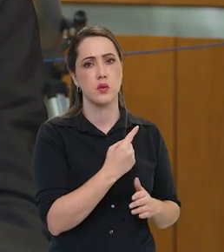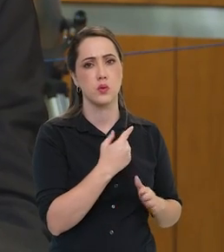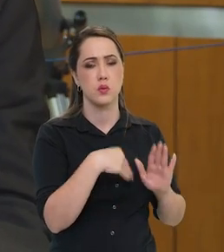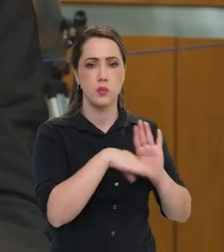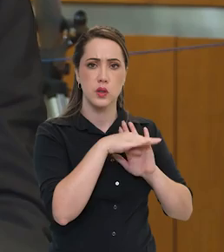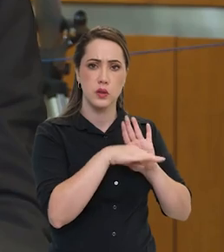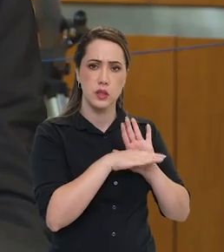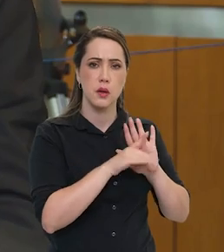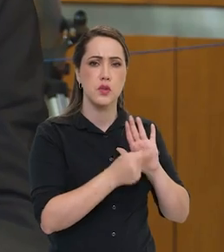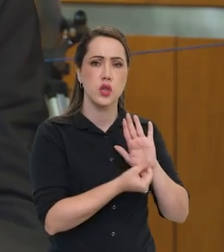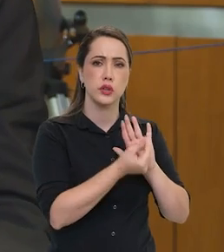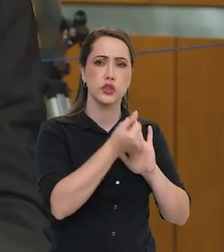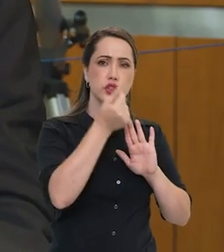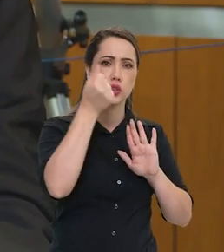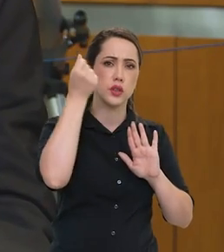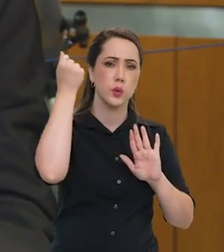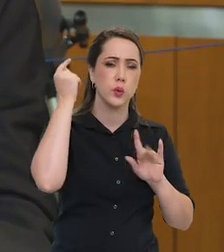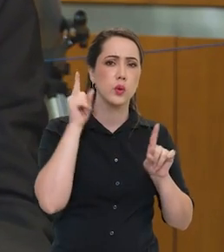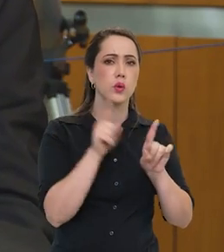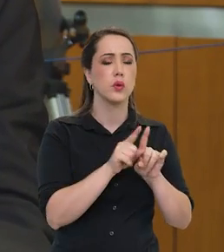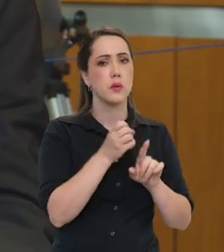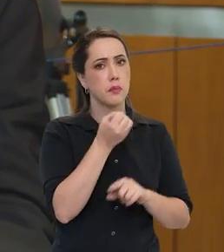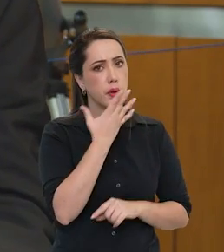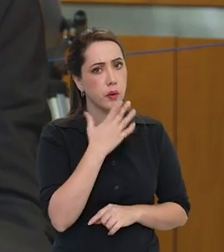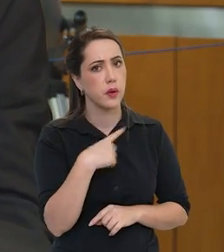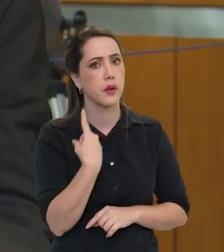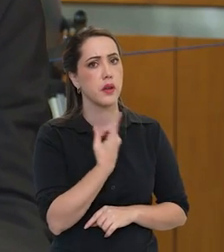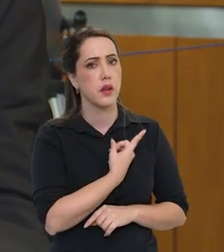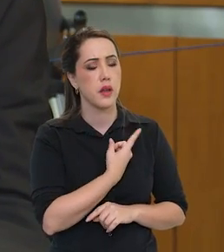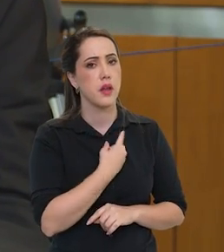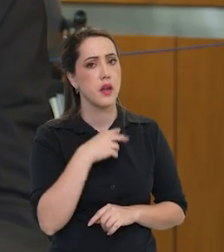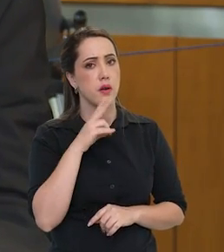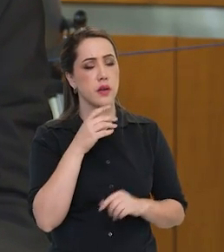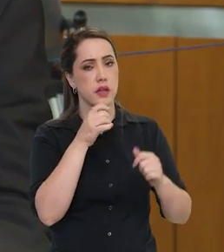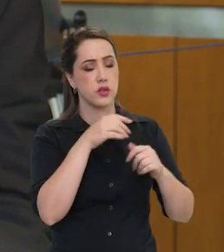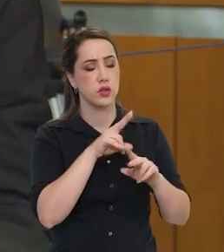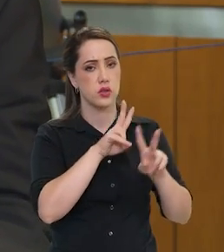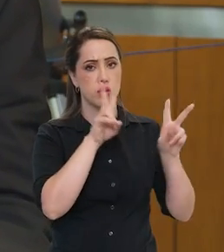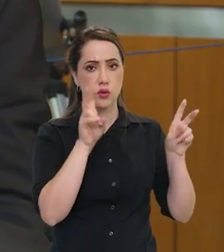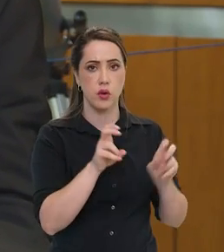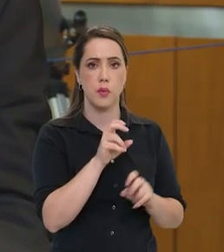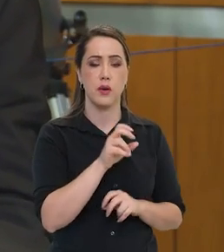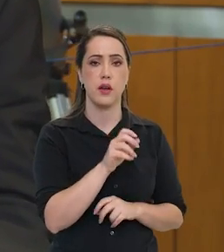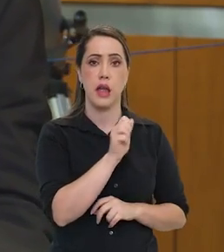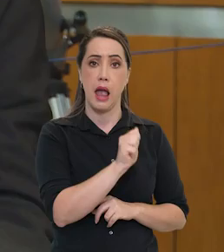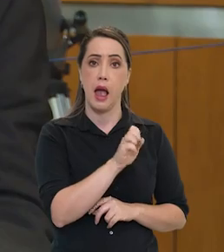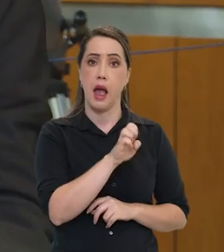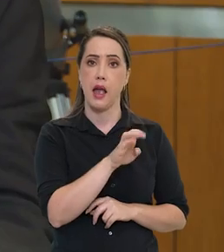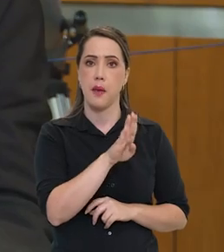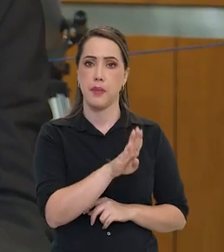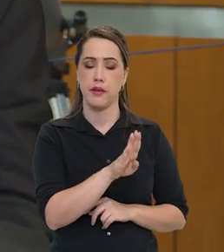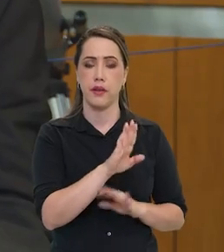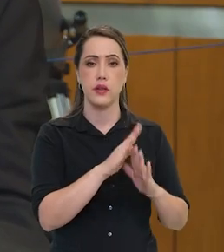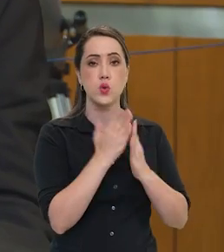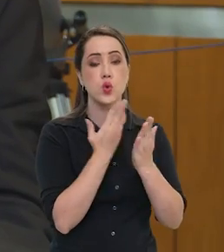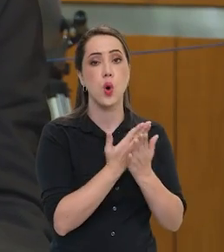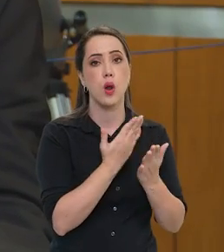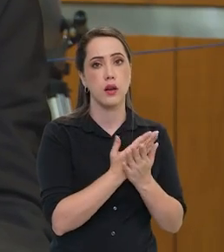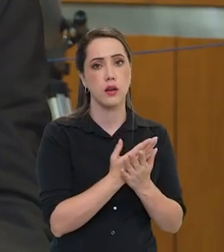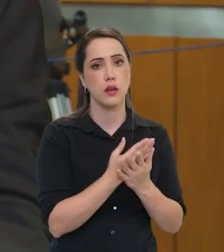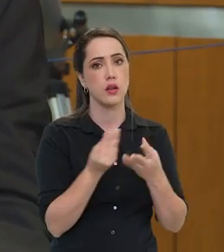programas, ele já é bastante antigo e bastante bem-sucedido, é o que a gente chama de AEB Escola. Como é que a gente leva